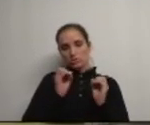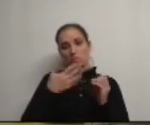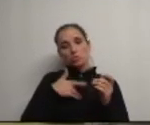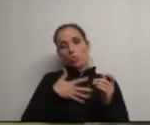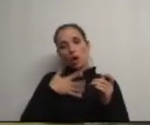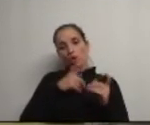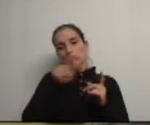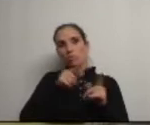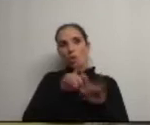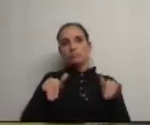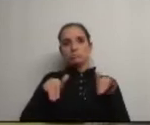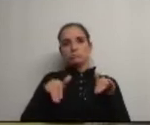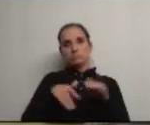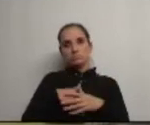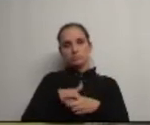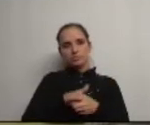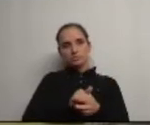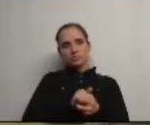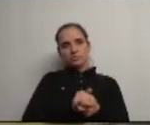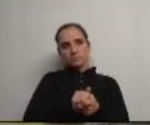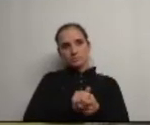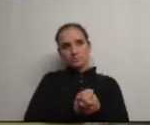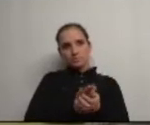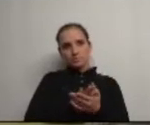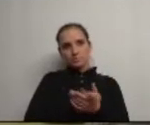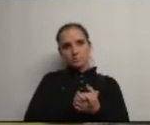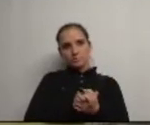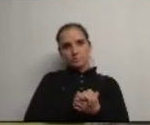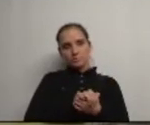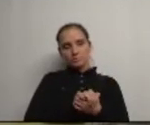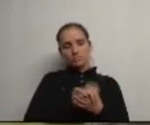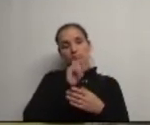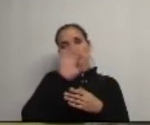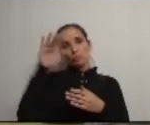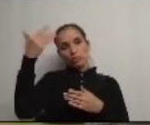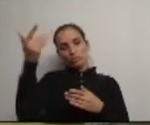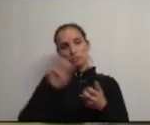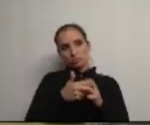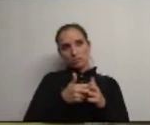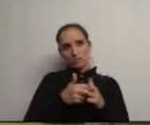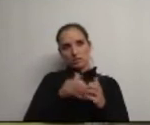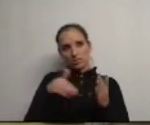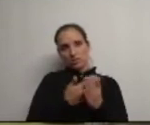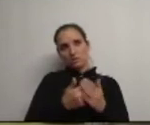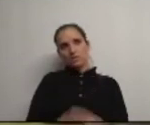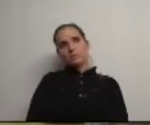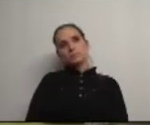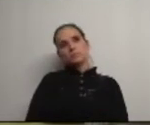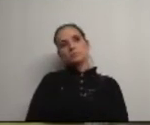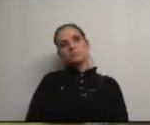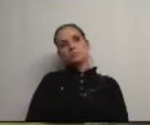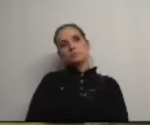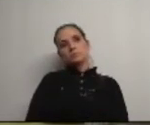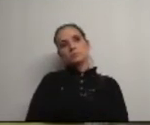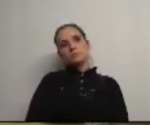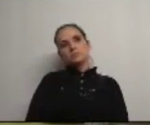aqui também naturalmente abrir precedentes que depois venham a a constituir constrangimento Sr. Deputado